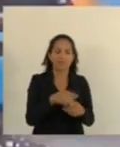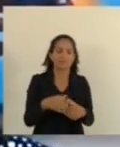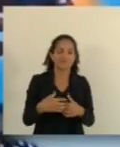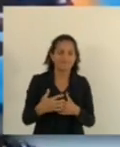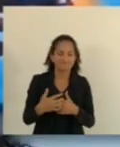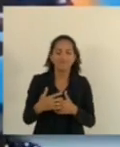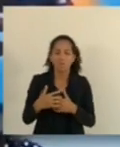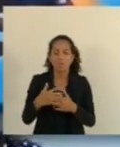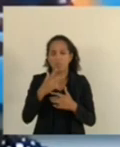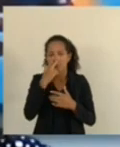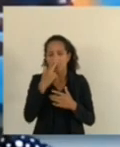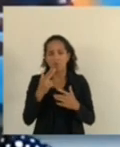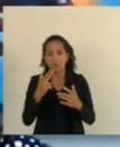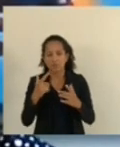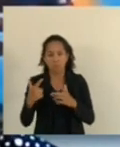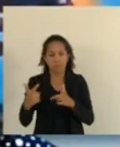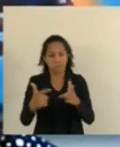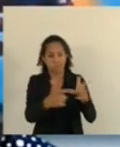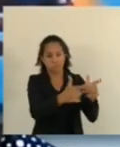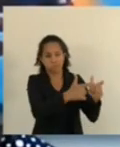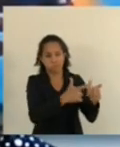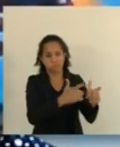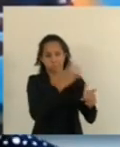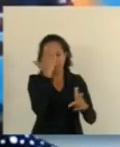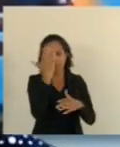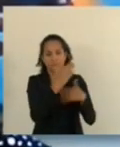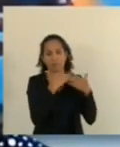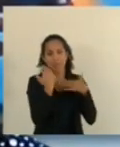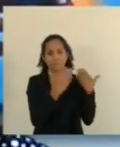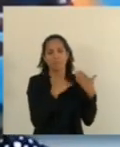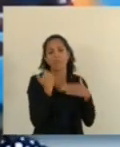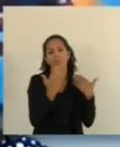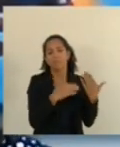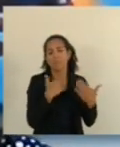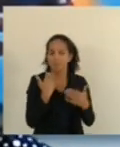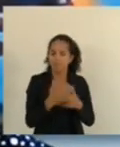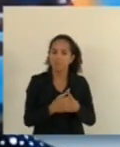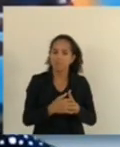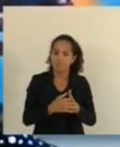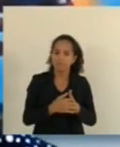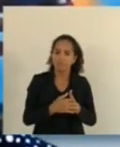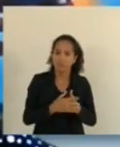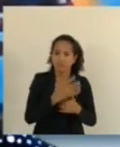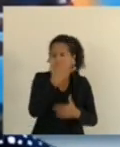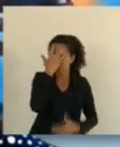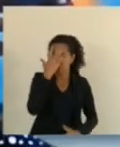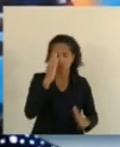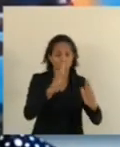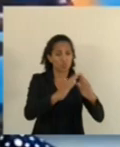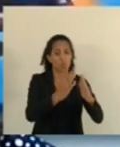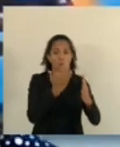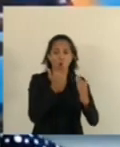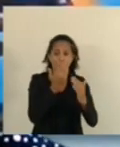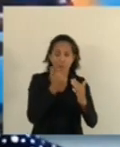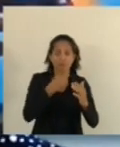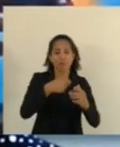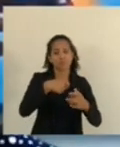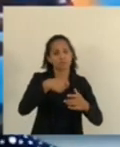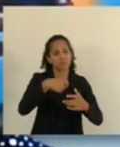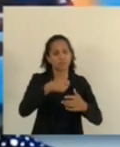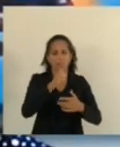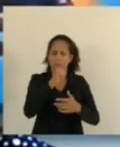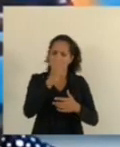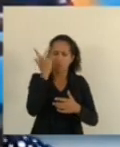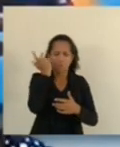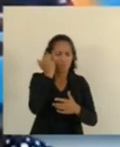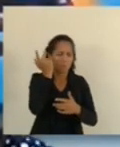verdadeira chacina neste ambiente onde as pessoas estavam comendo e bebendo em um quintal. O disparo